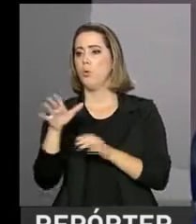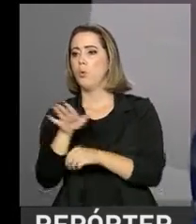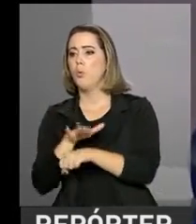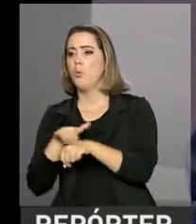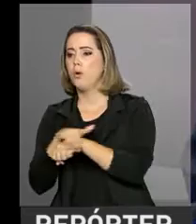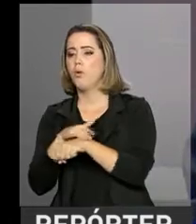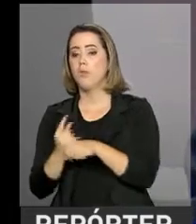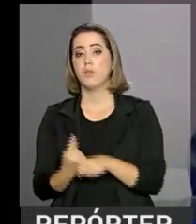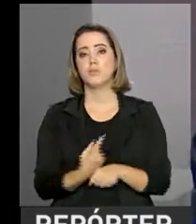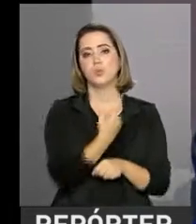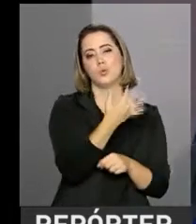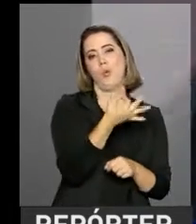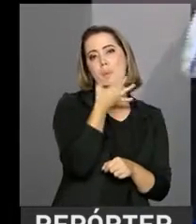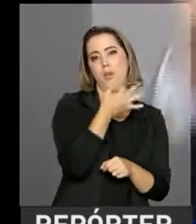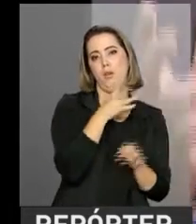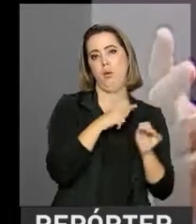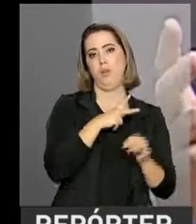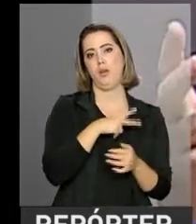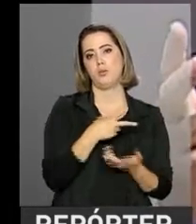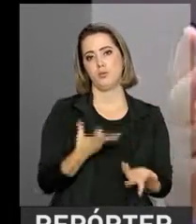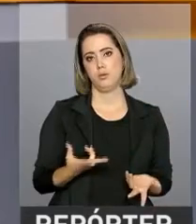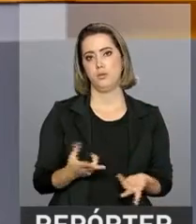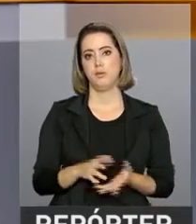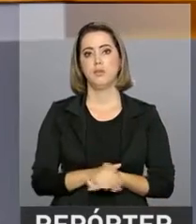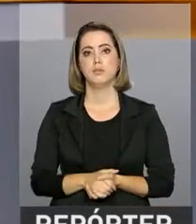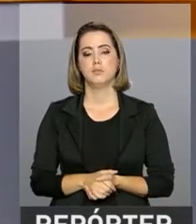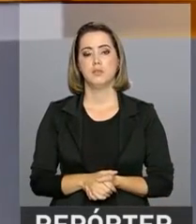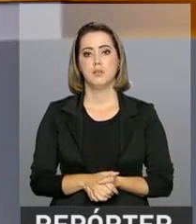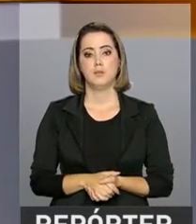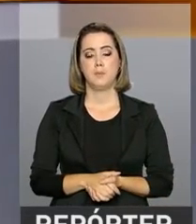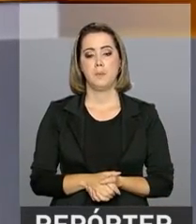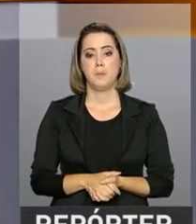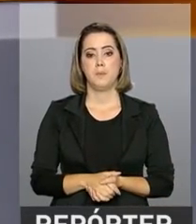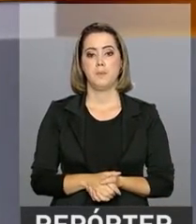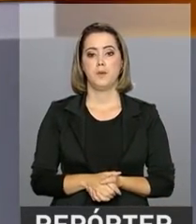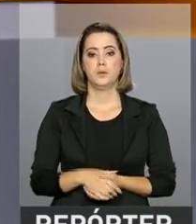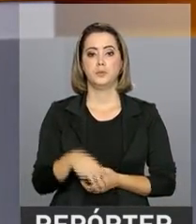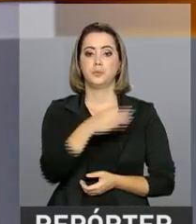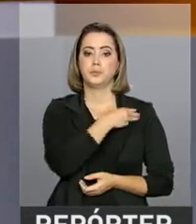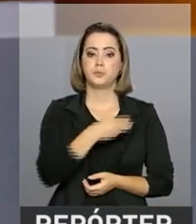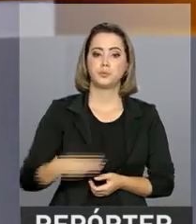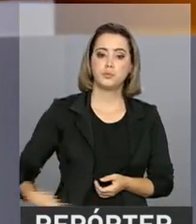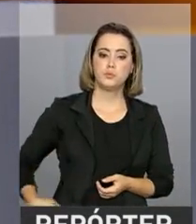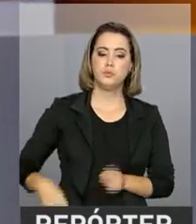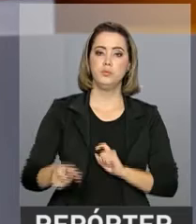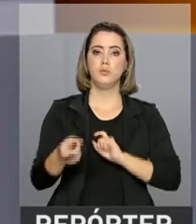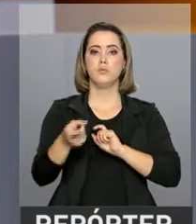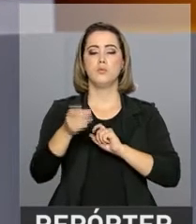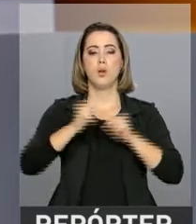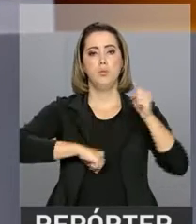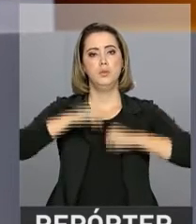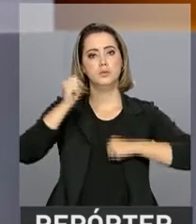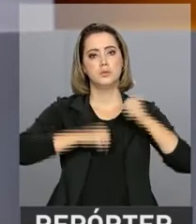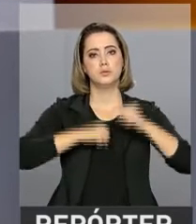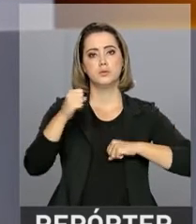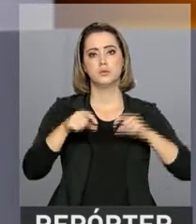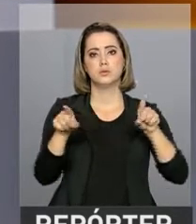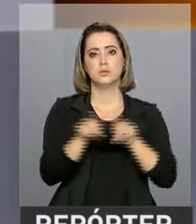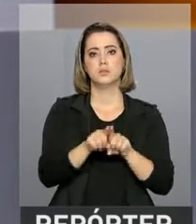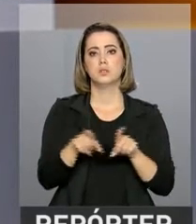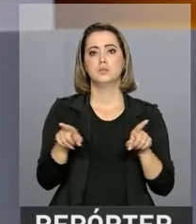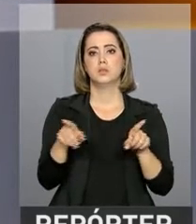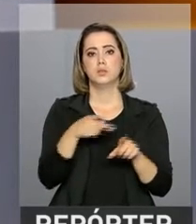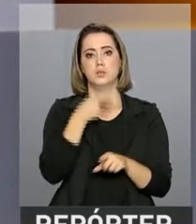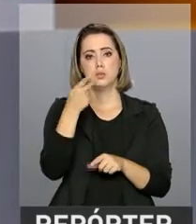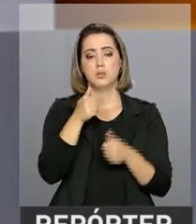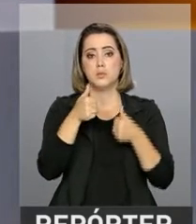do que eu acho que pode ser, do que efetivamente é. O ministro da Indústria, Comércio Exterior e Serviços, Marcos Pereira,